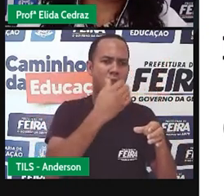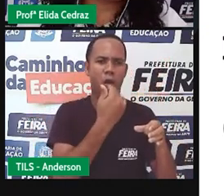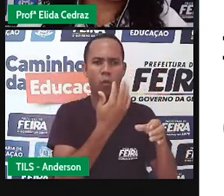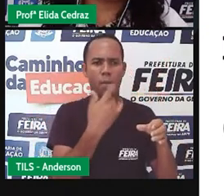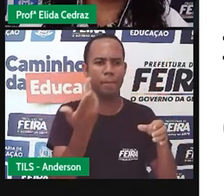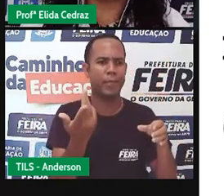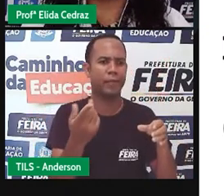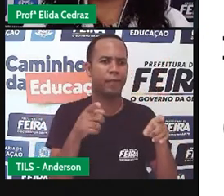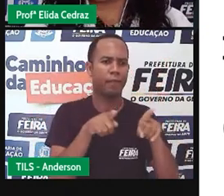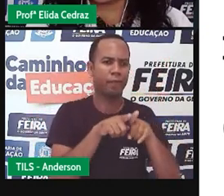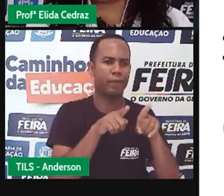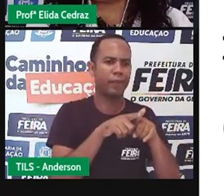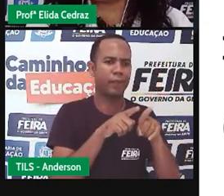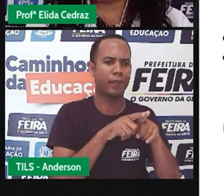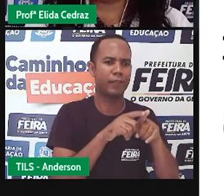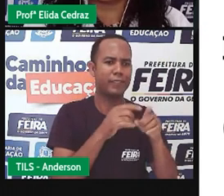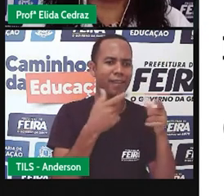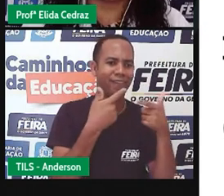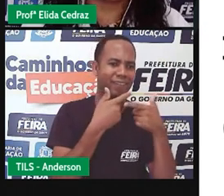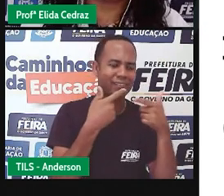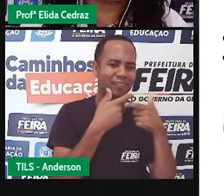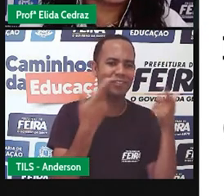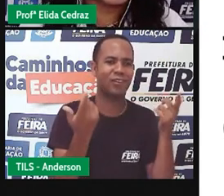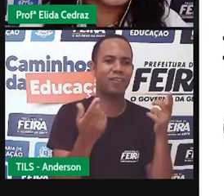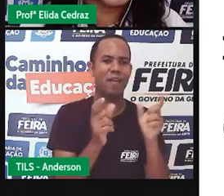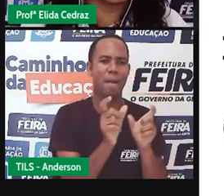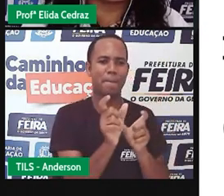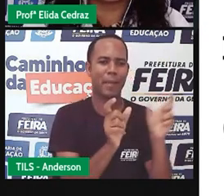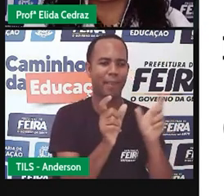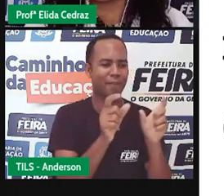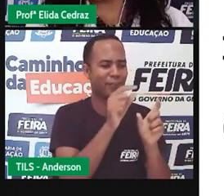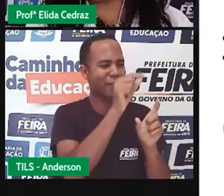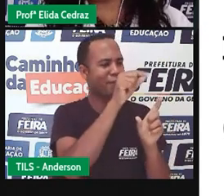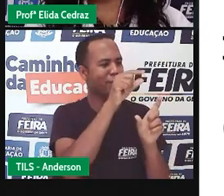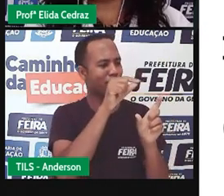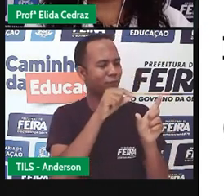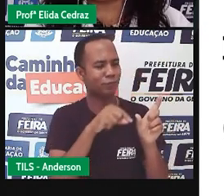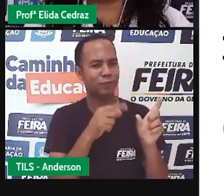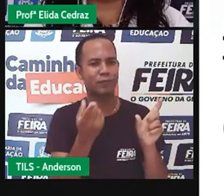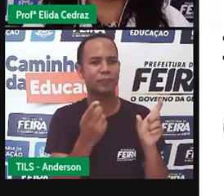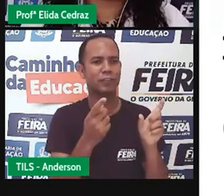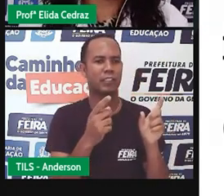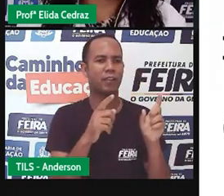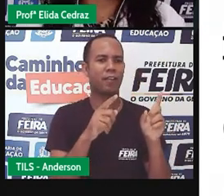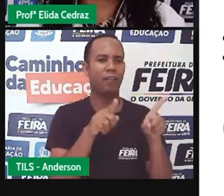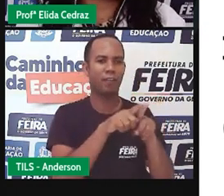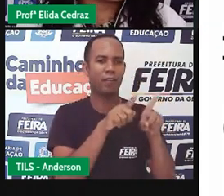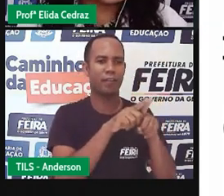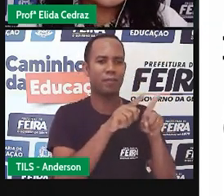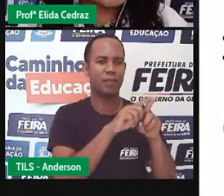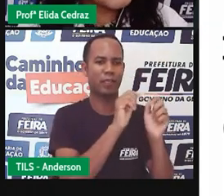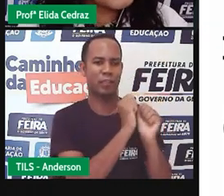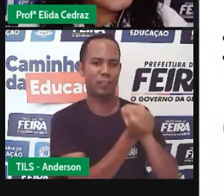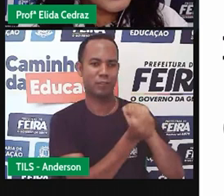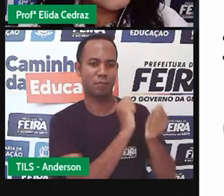nós encontramos tirinhas, cartuns, palavras cruzadas, caderno de esporte, o